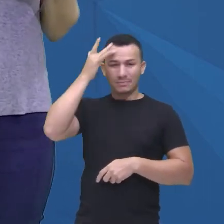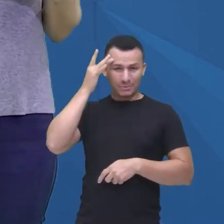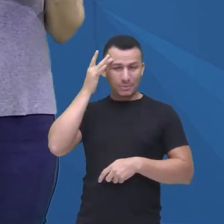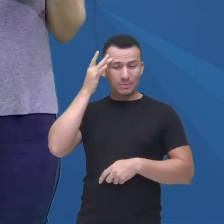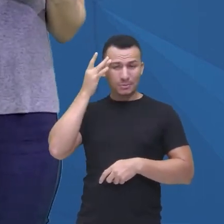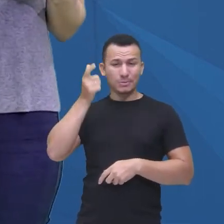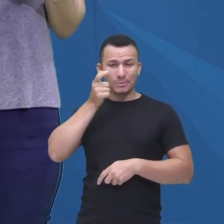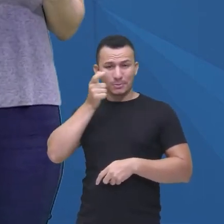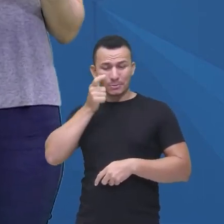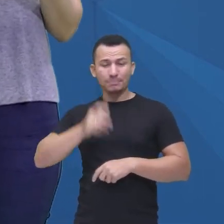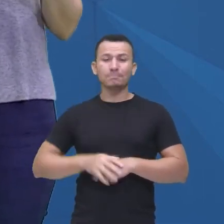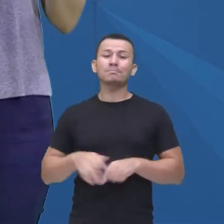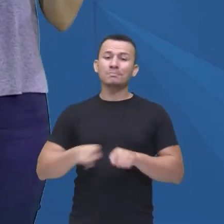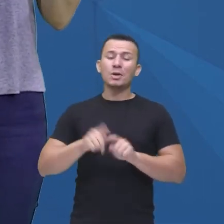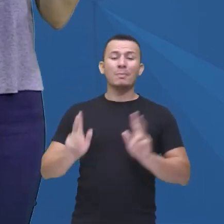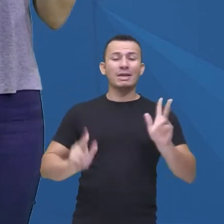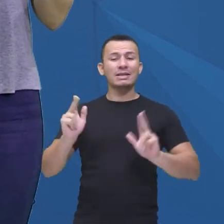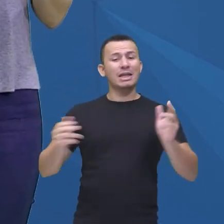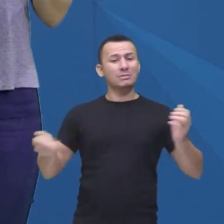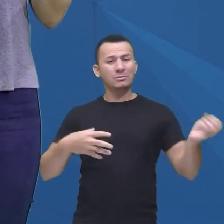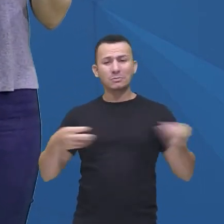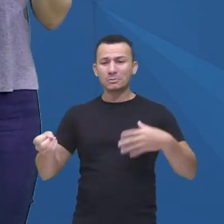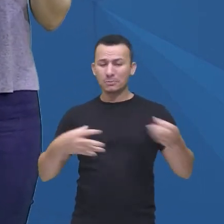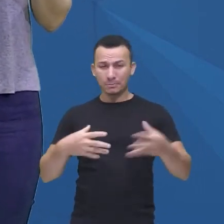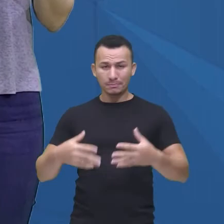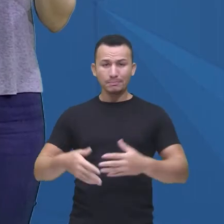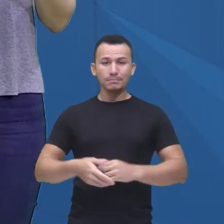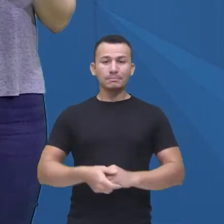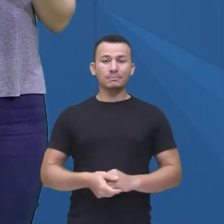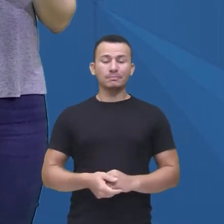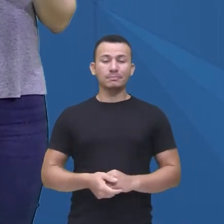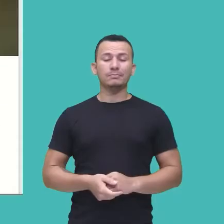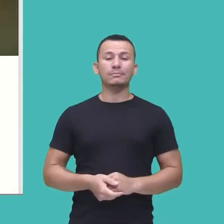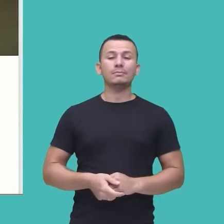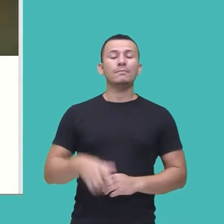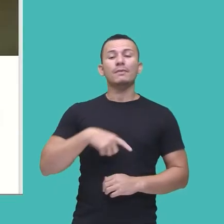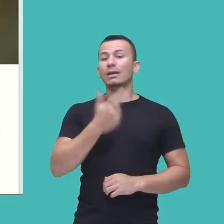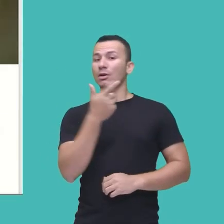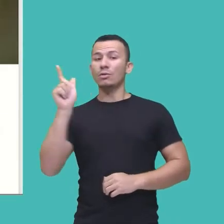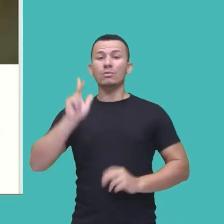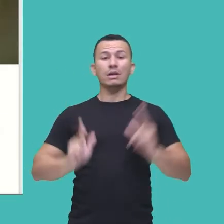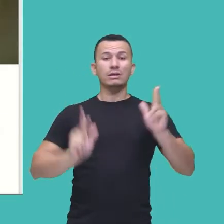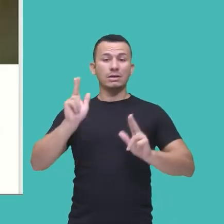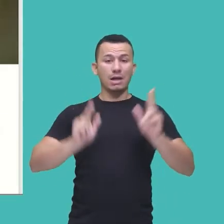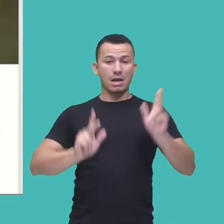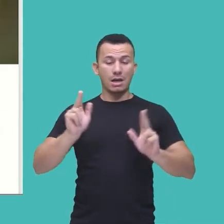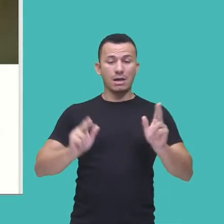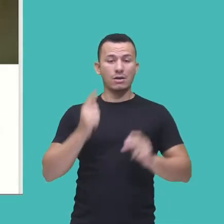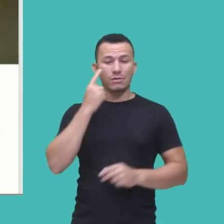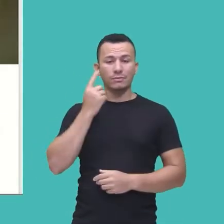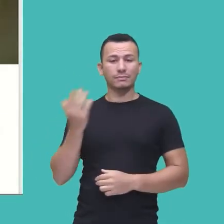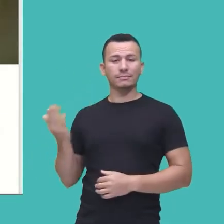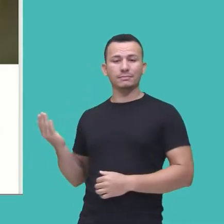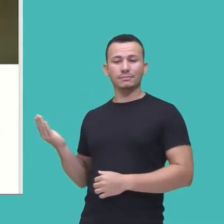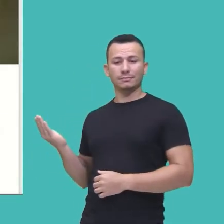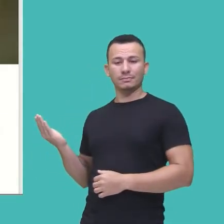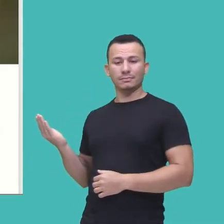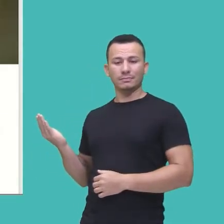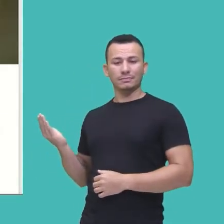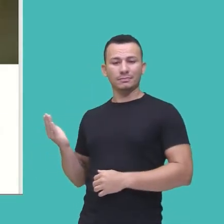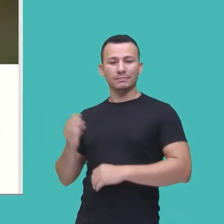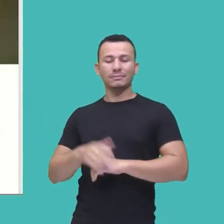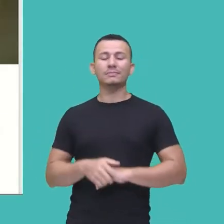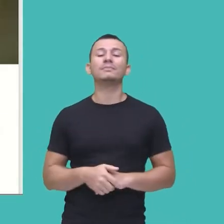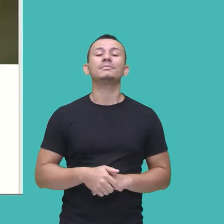que são lançadas mais recentemente. Aí a gente tem outra série, olha só, Ian Sheldon, né, que é um exemplo